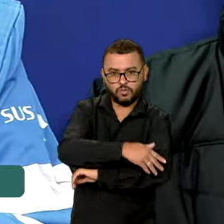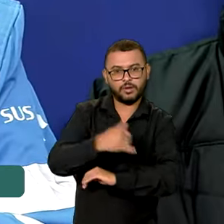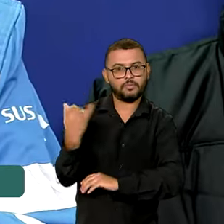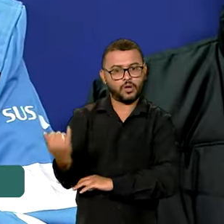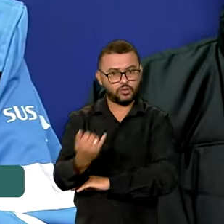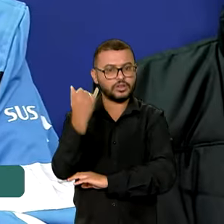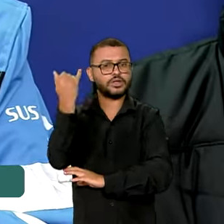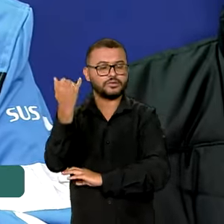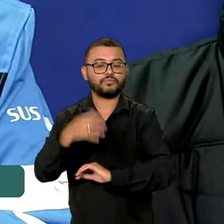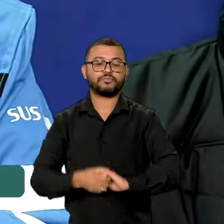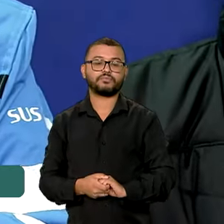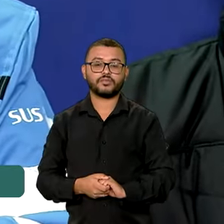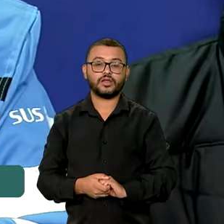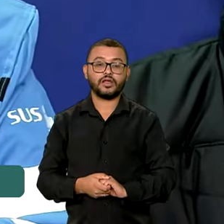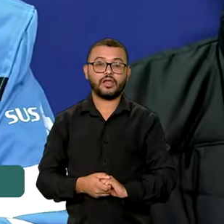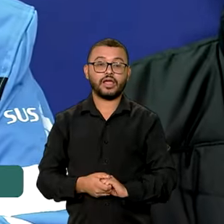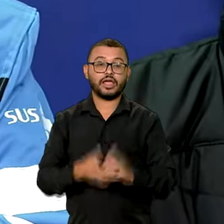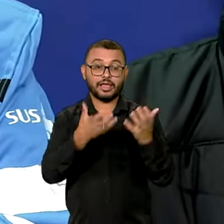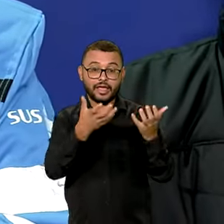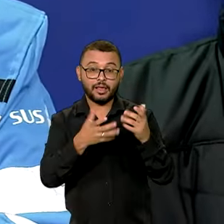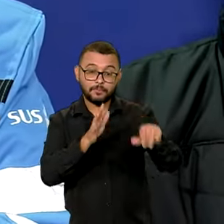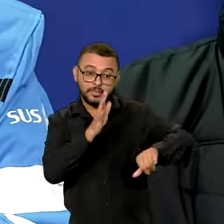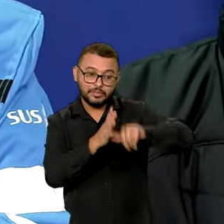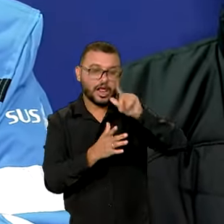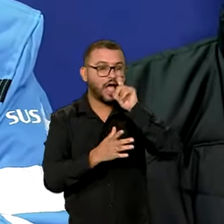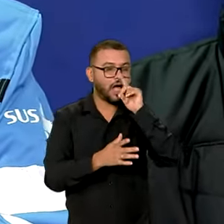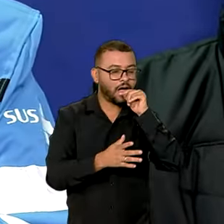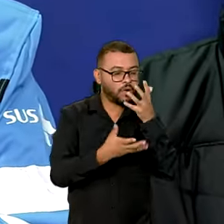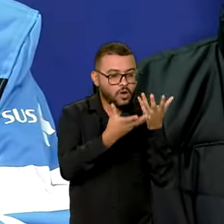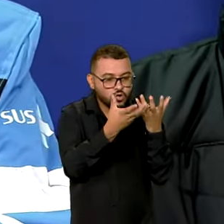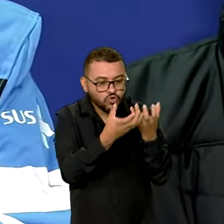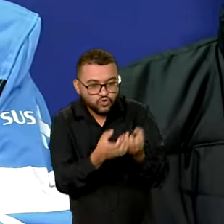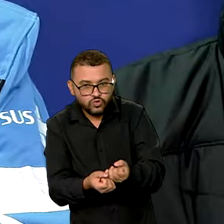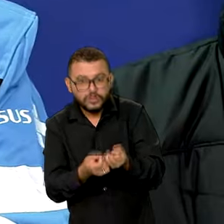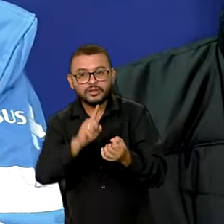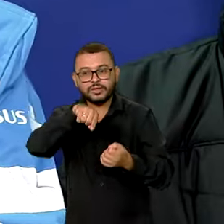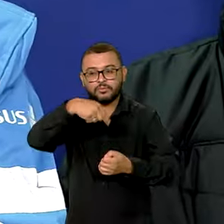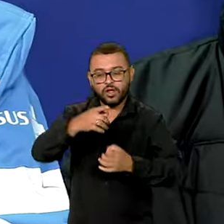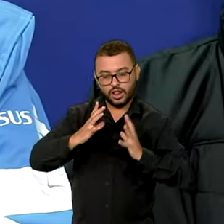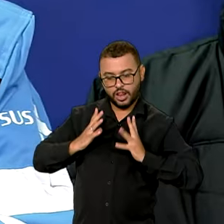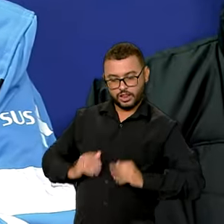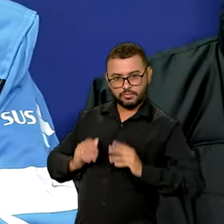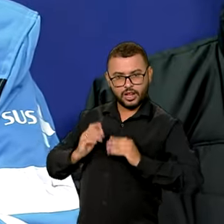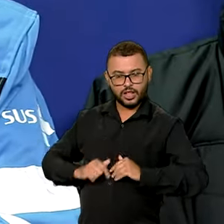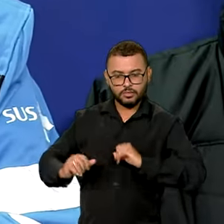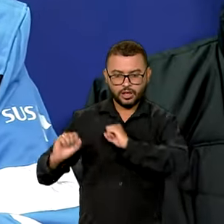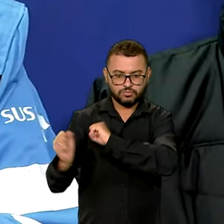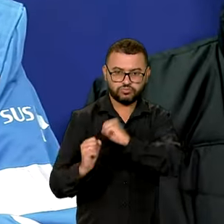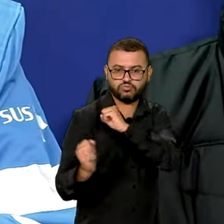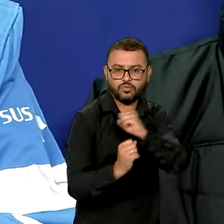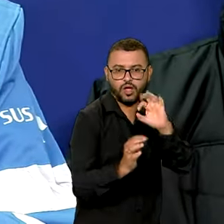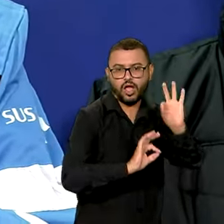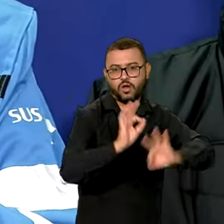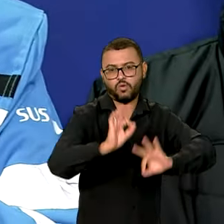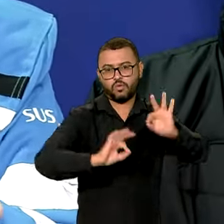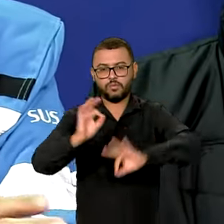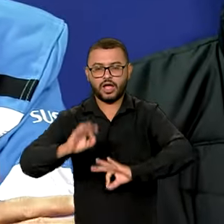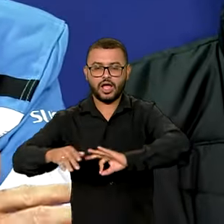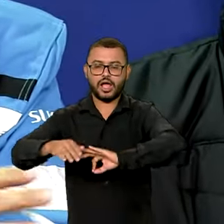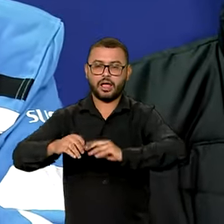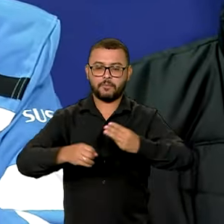fundamental tirar a água e ir limpando cada bairro que vá sendo permitida essa limpeza.